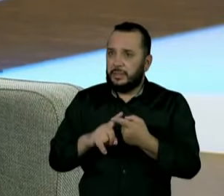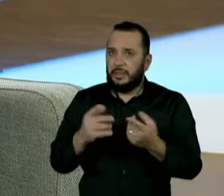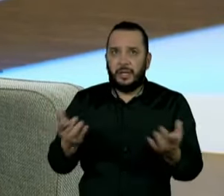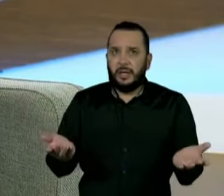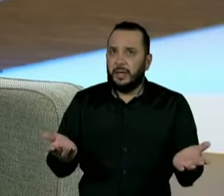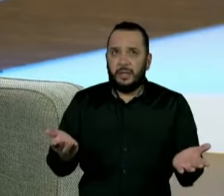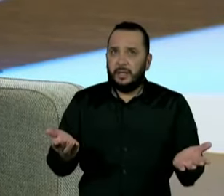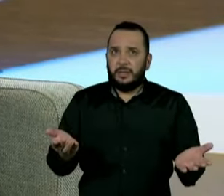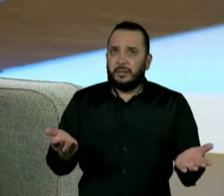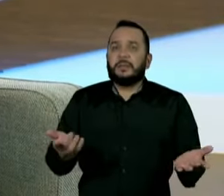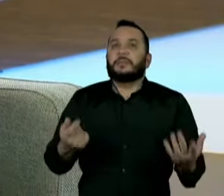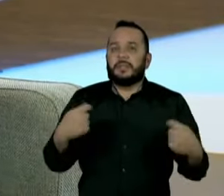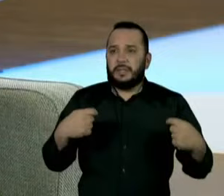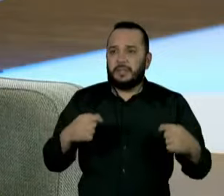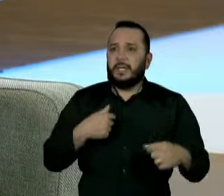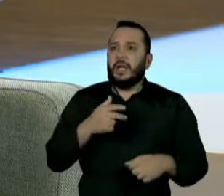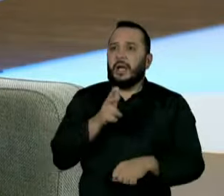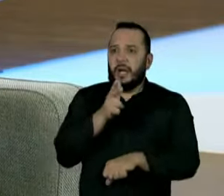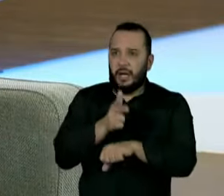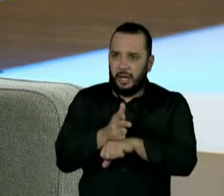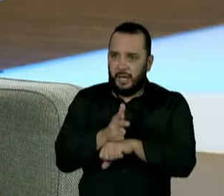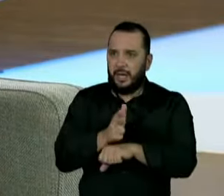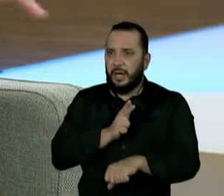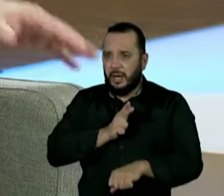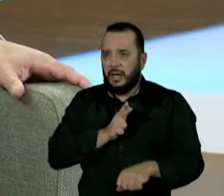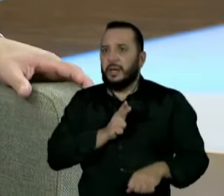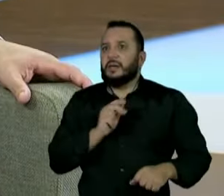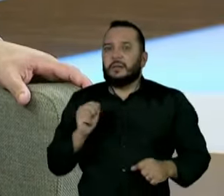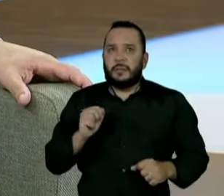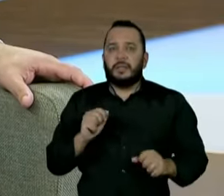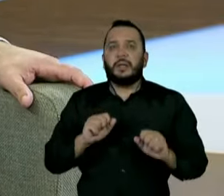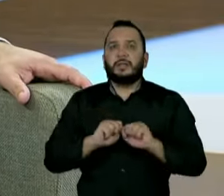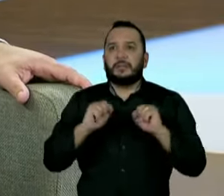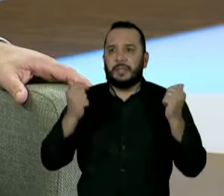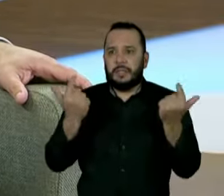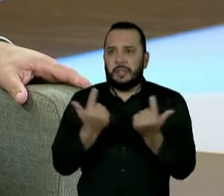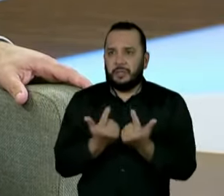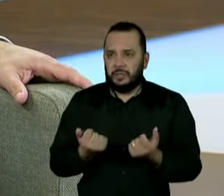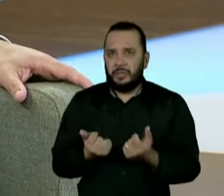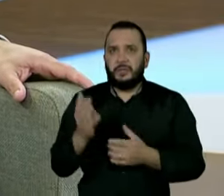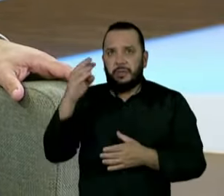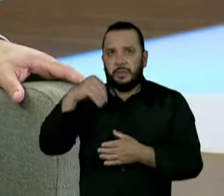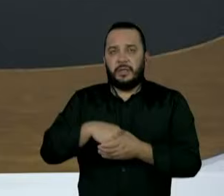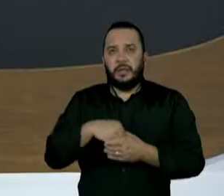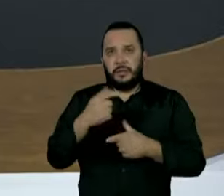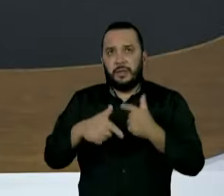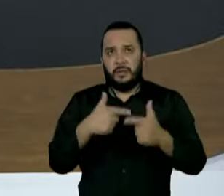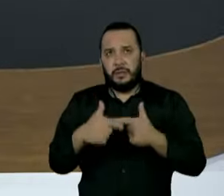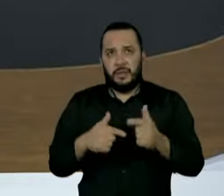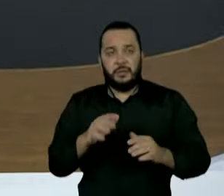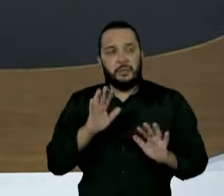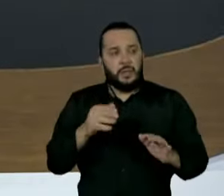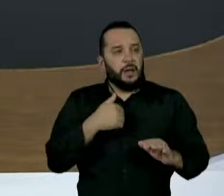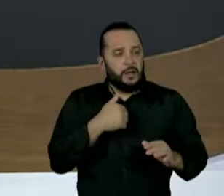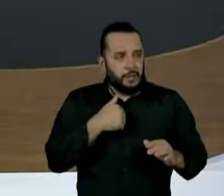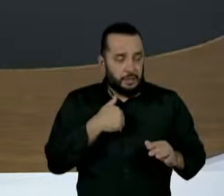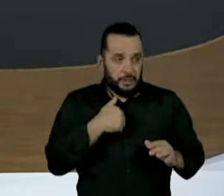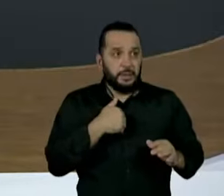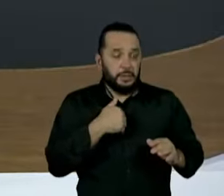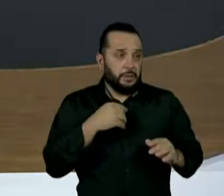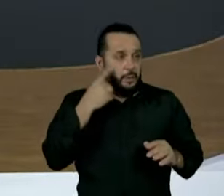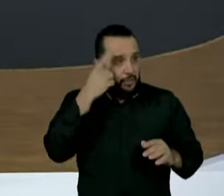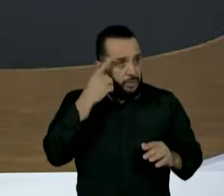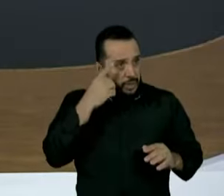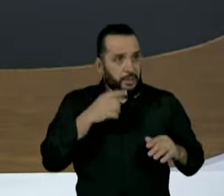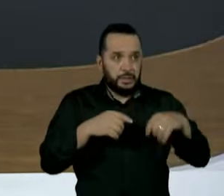de ameaçar? Deviam colocar a câmera na Assembleia Legislativa, dentro do gabinete do governador. O